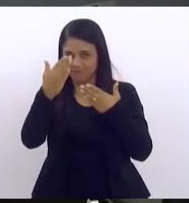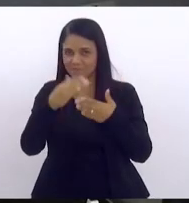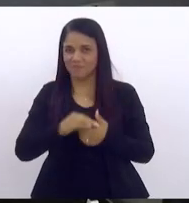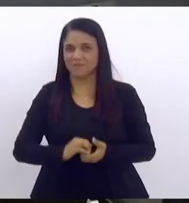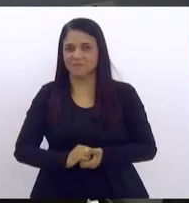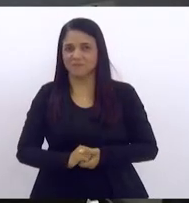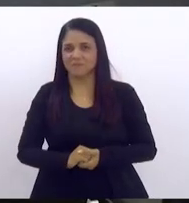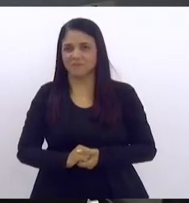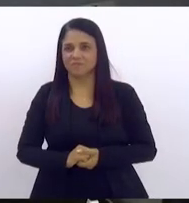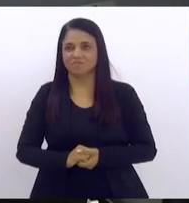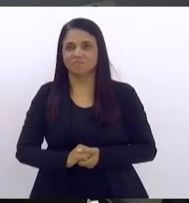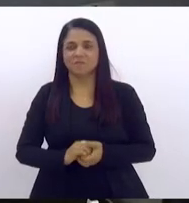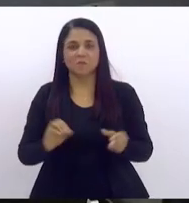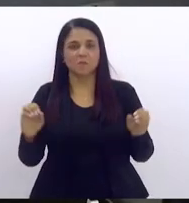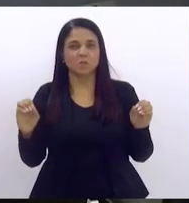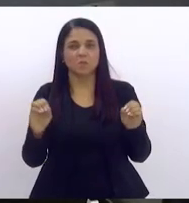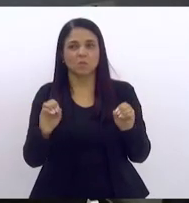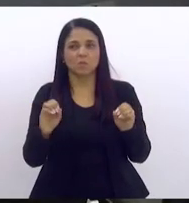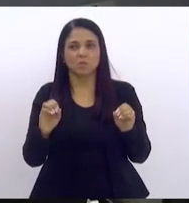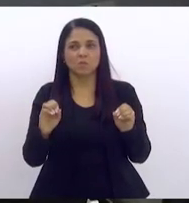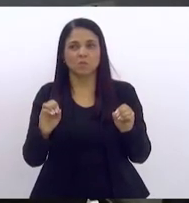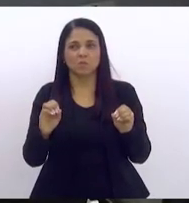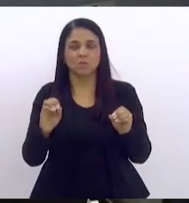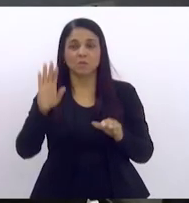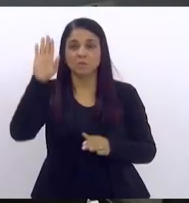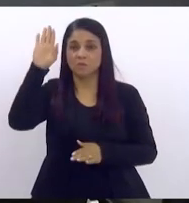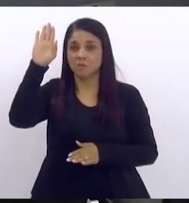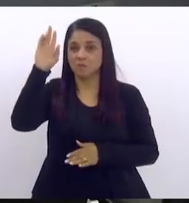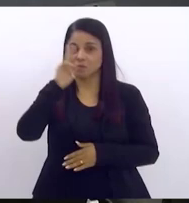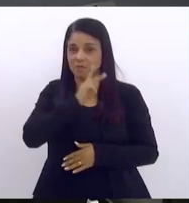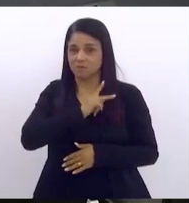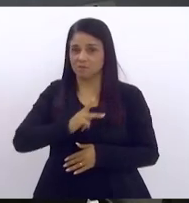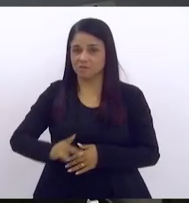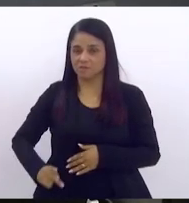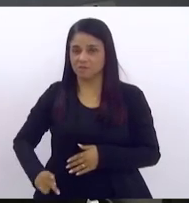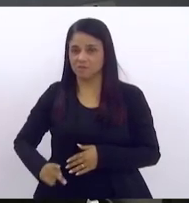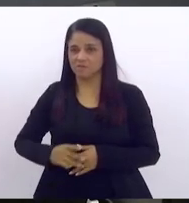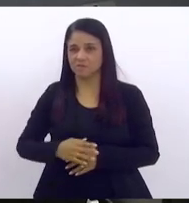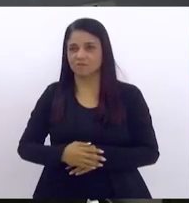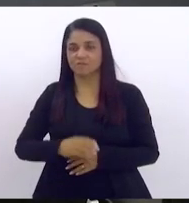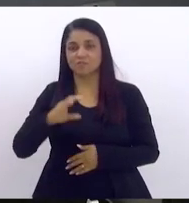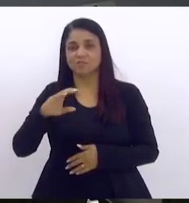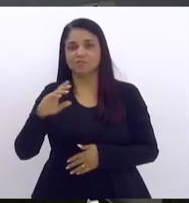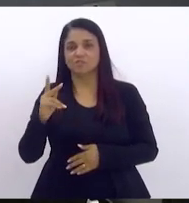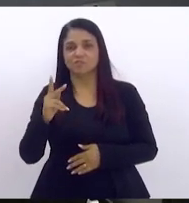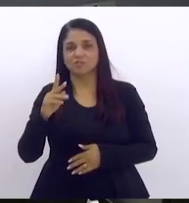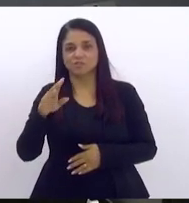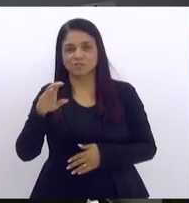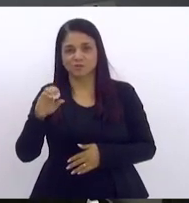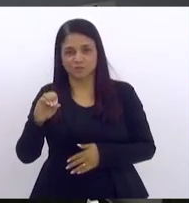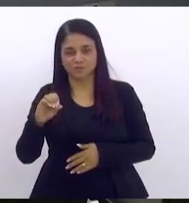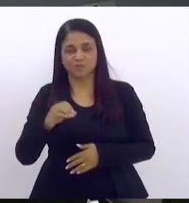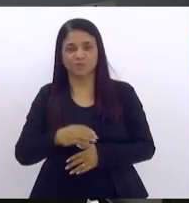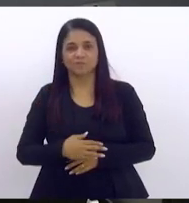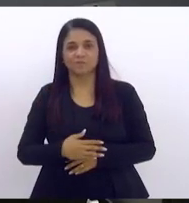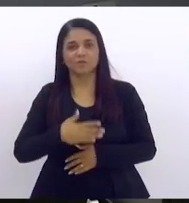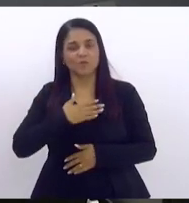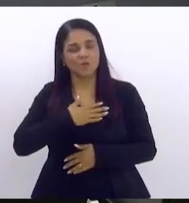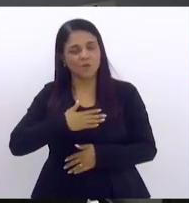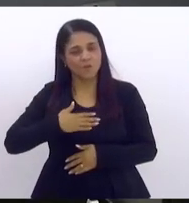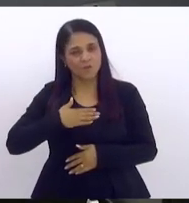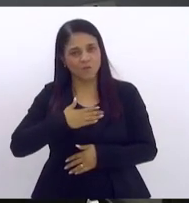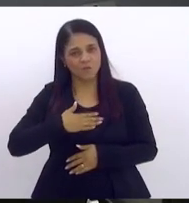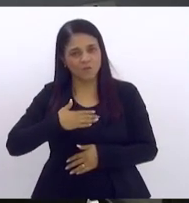não havendo mais senhor presidente pode falar eu gostaria